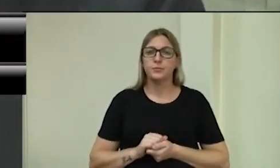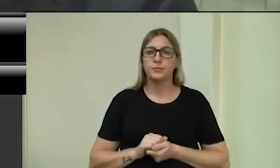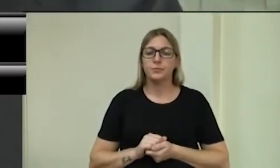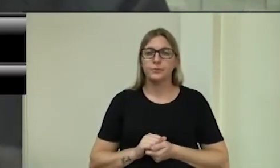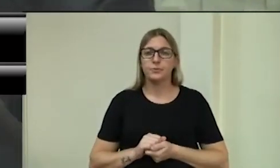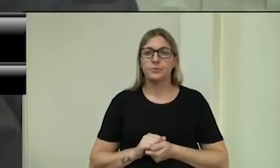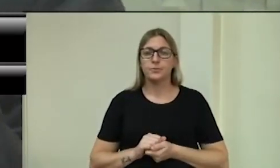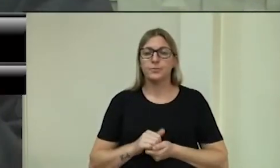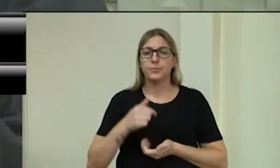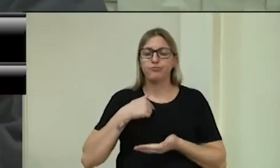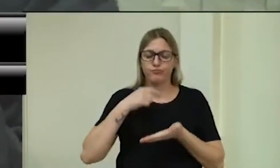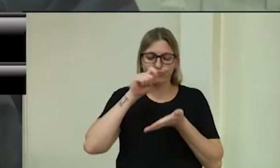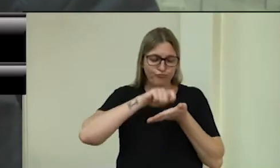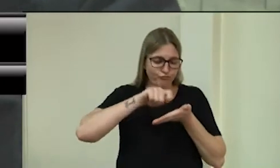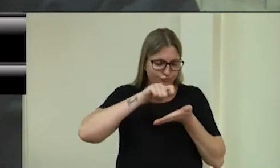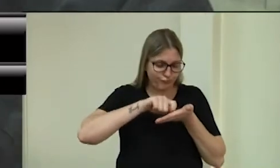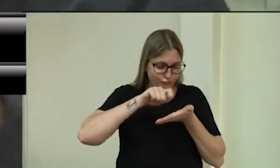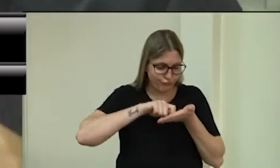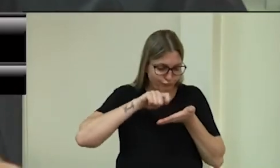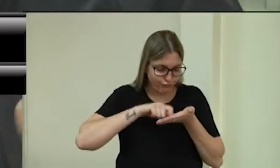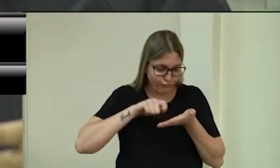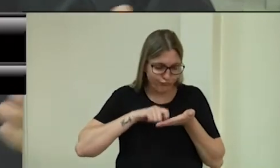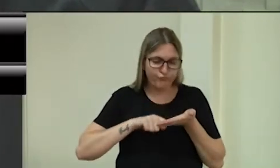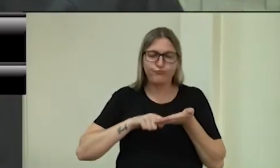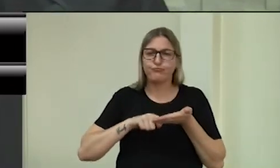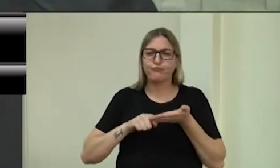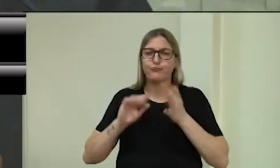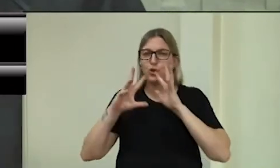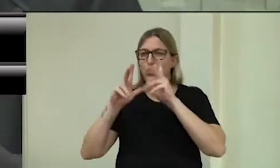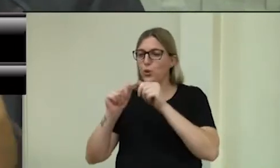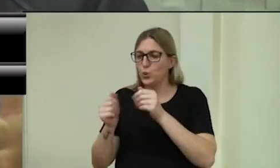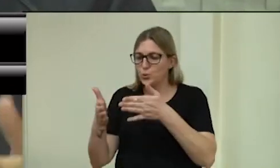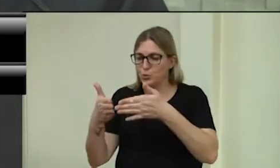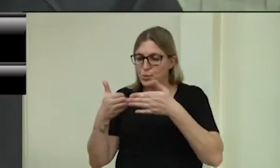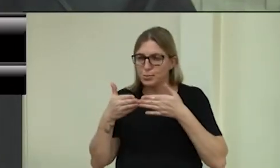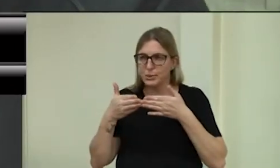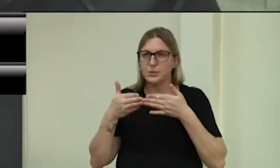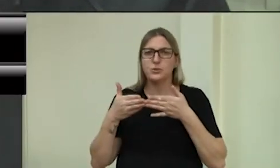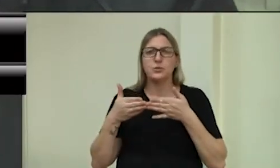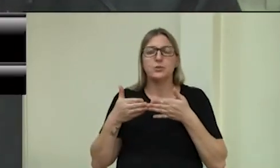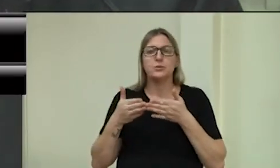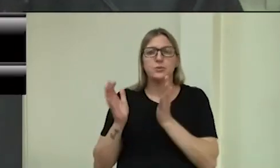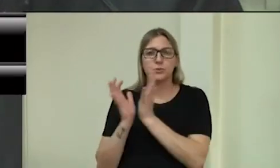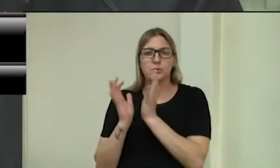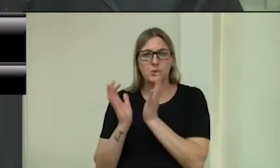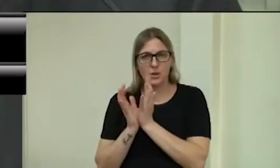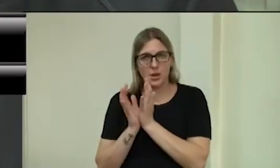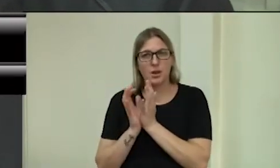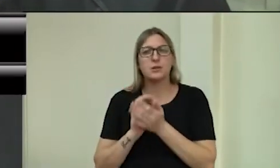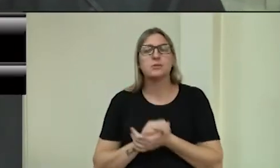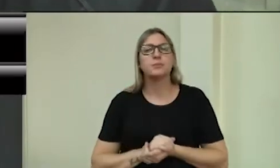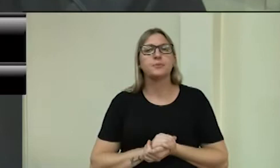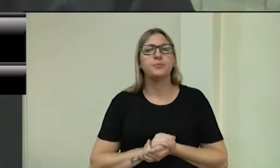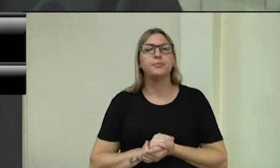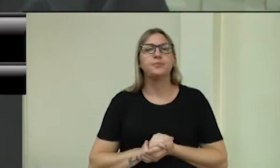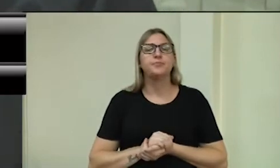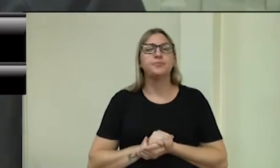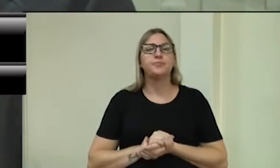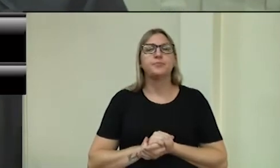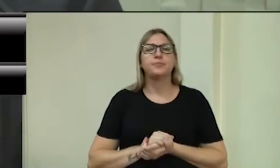Anotei atentamente, na figura de líder do governo, todas as reivindicações e pedidos dos nobres colegas,